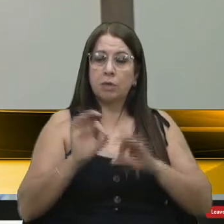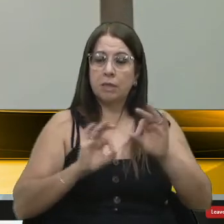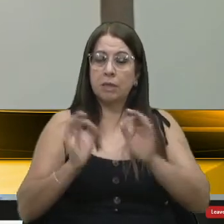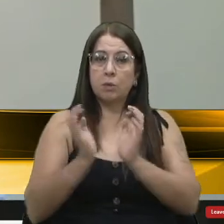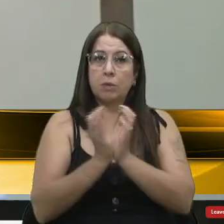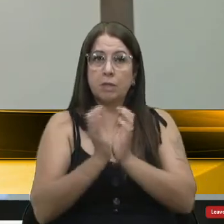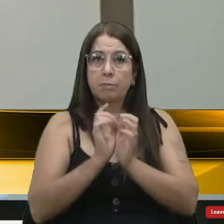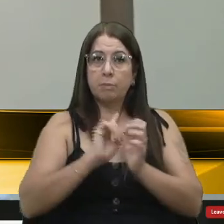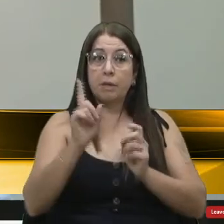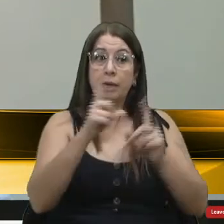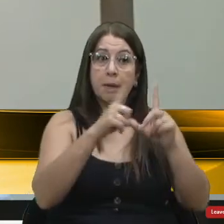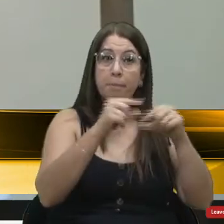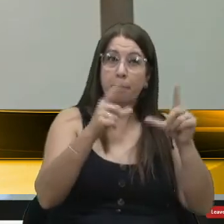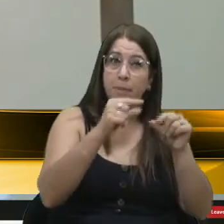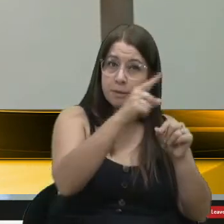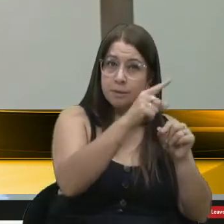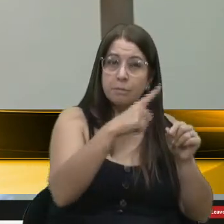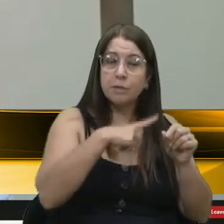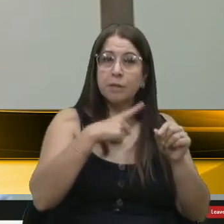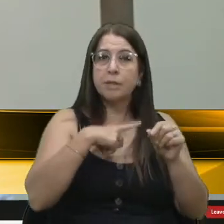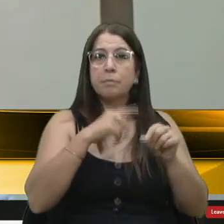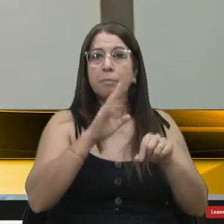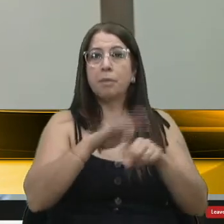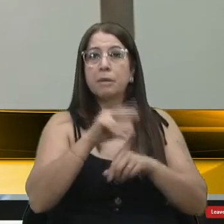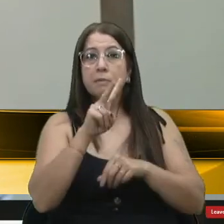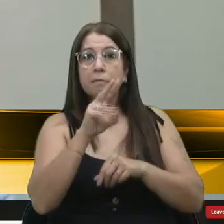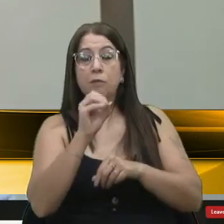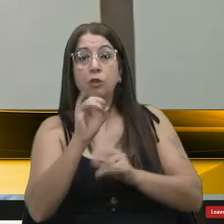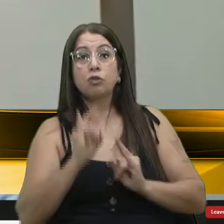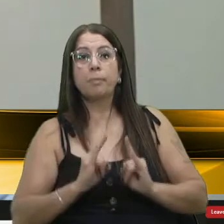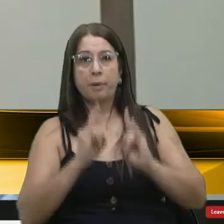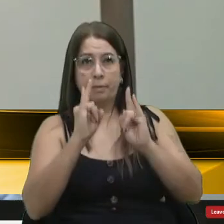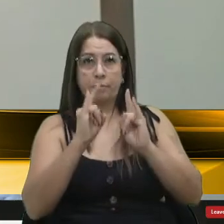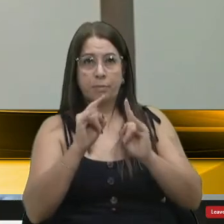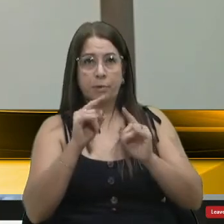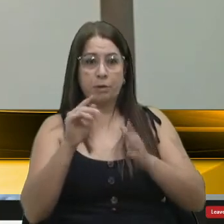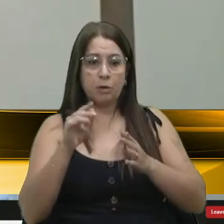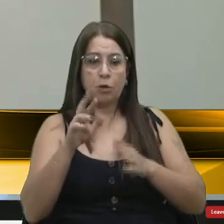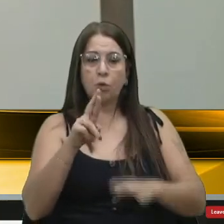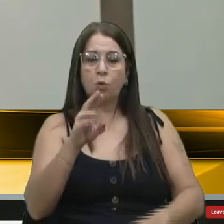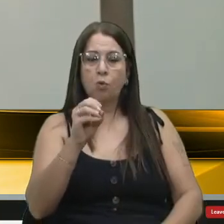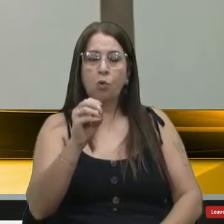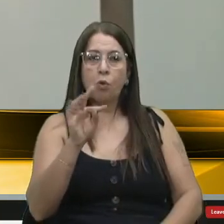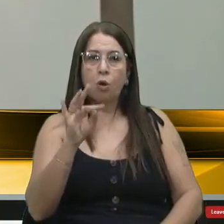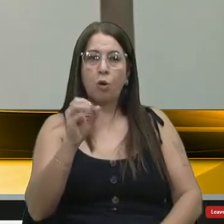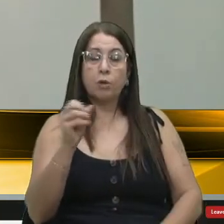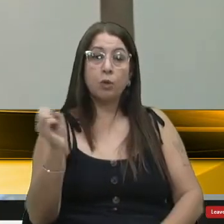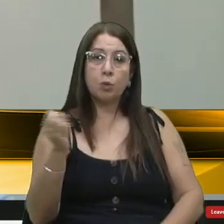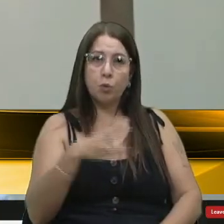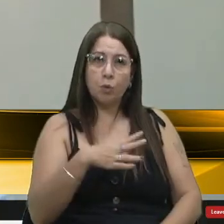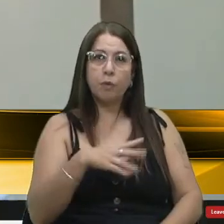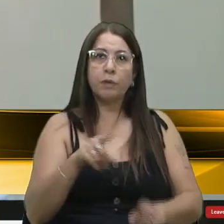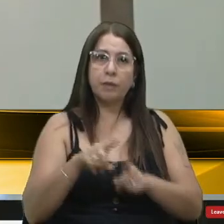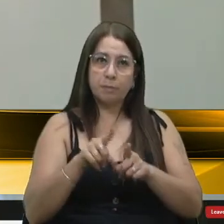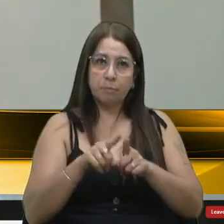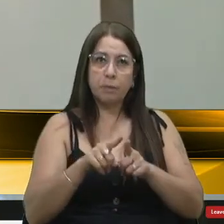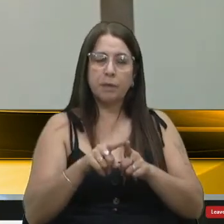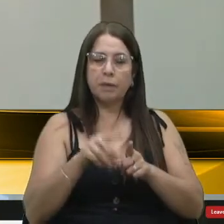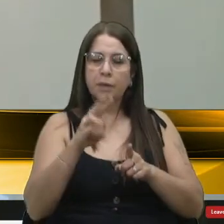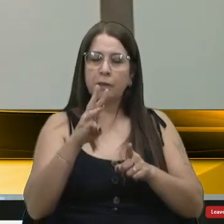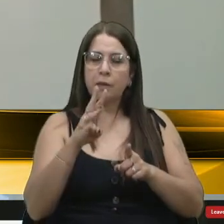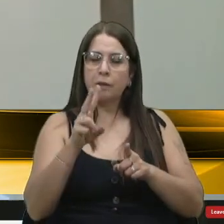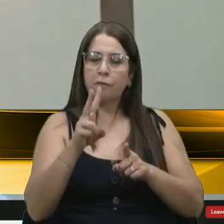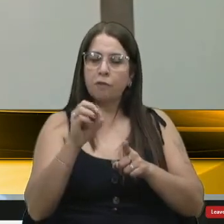Brasília porque surgiu lá mais 20 apartamentos no Rota Nova uma estrada tem a Pedro de Davi de 20 metros